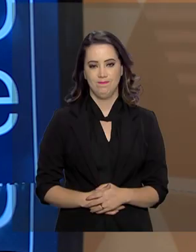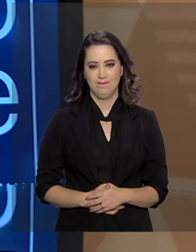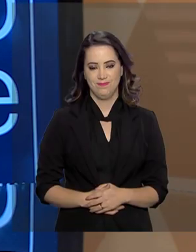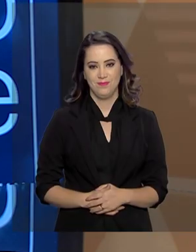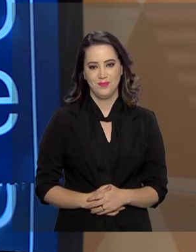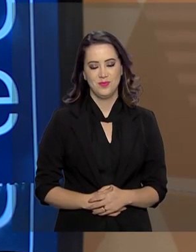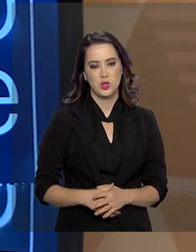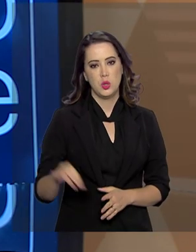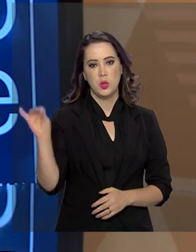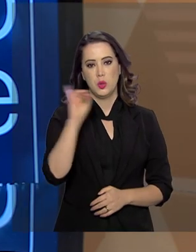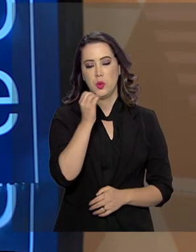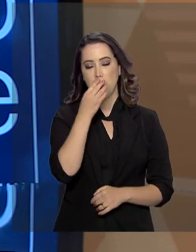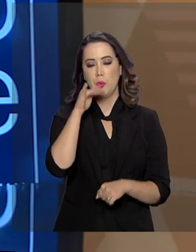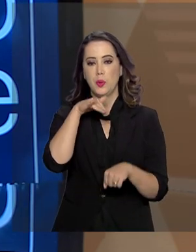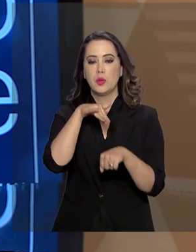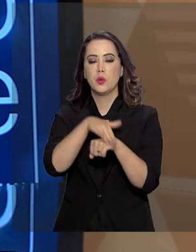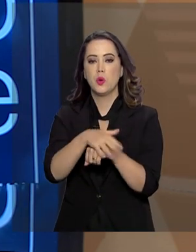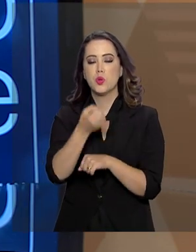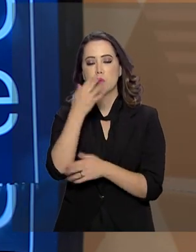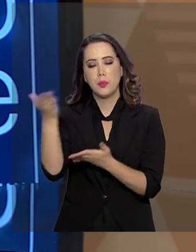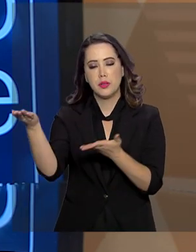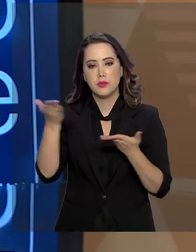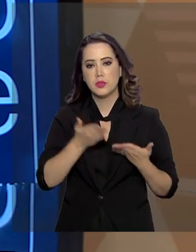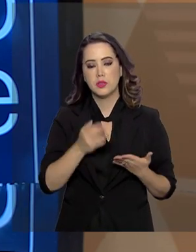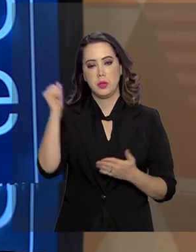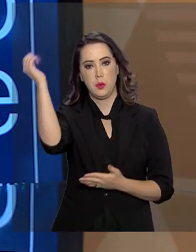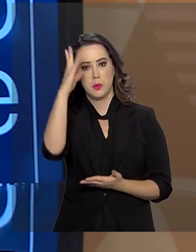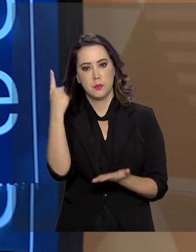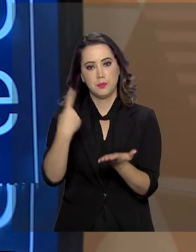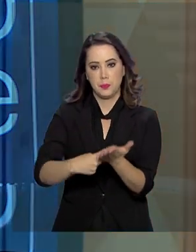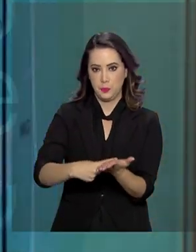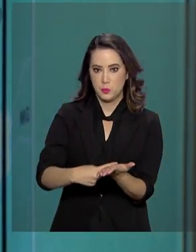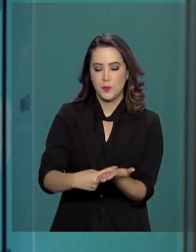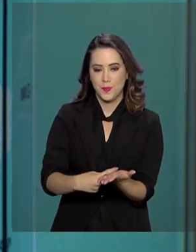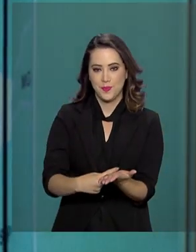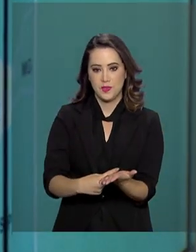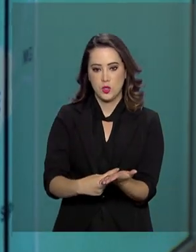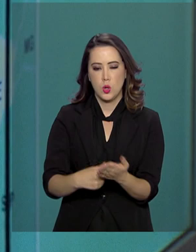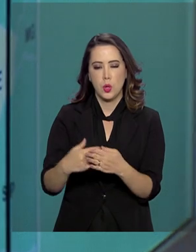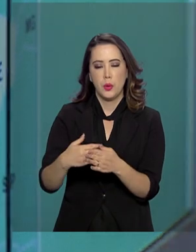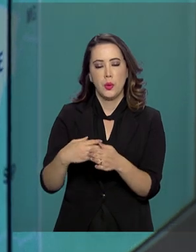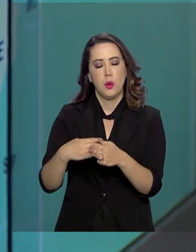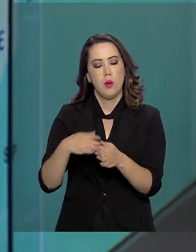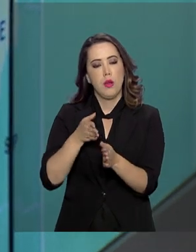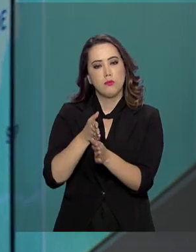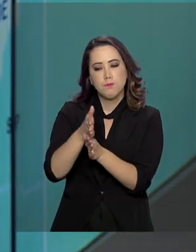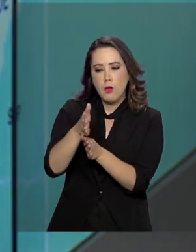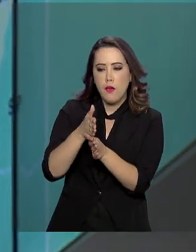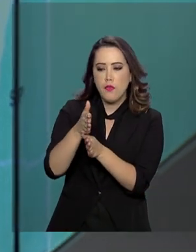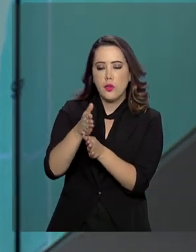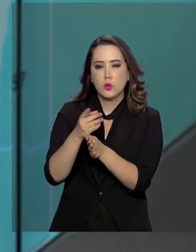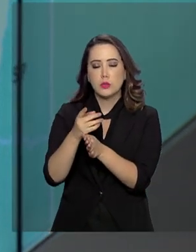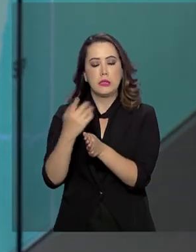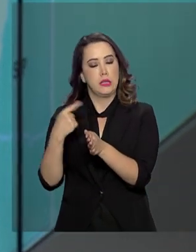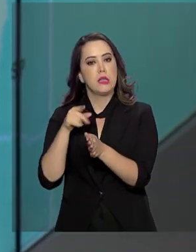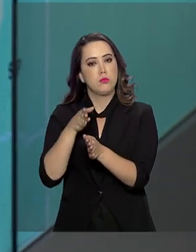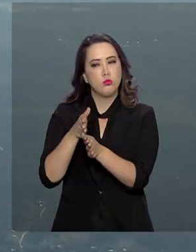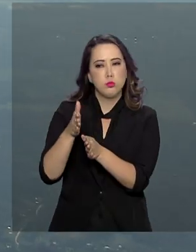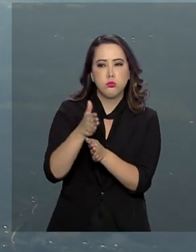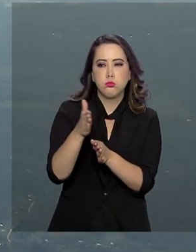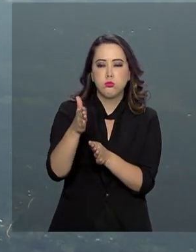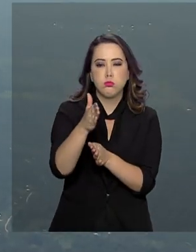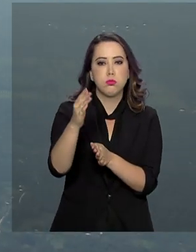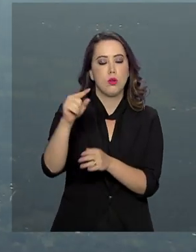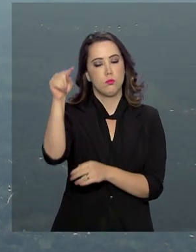Olá, boa noite e seja bem-vindo ao Brasil em Pauta. A fronteira terrestre brasileira possui cerca de 17 mil